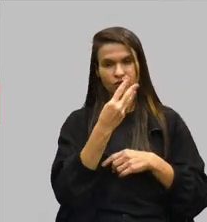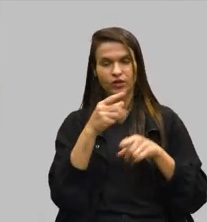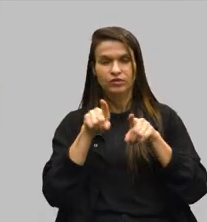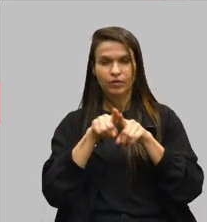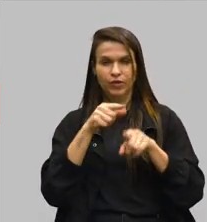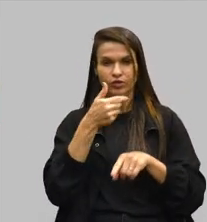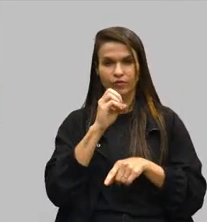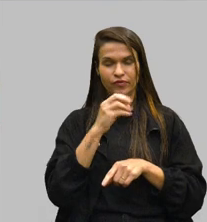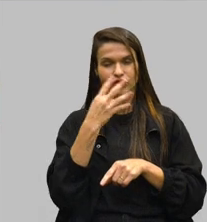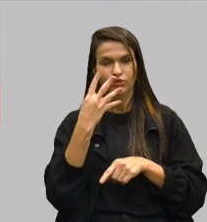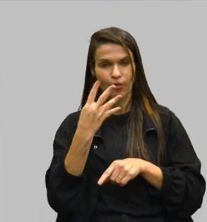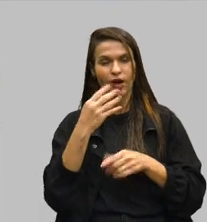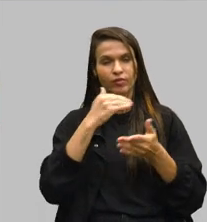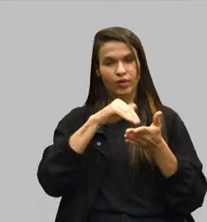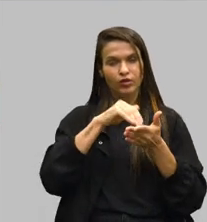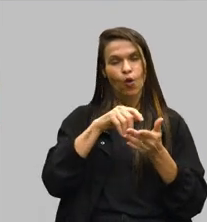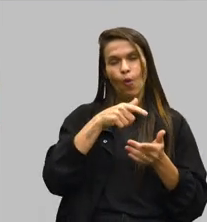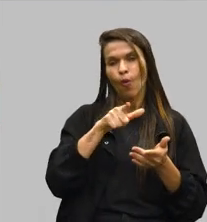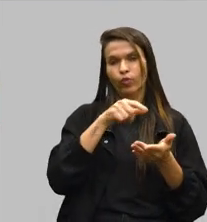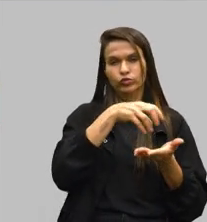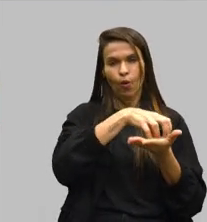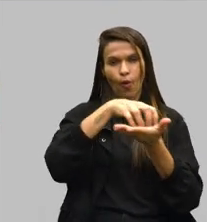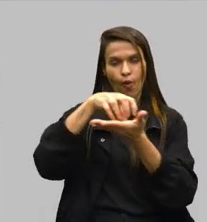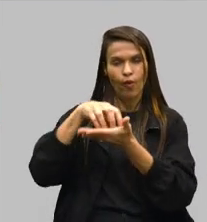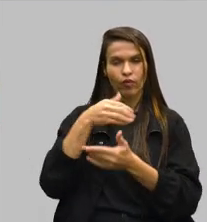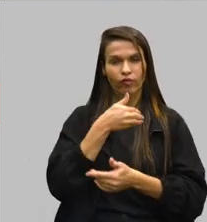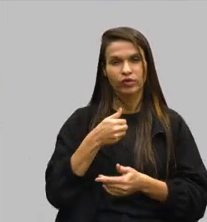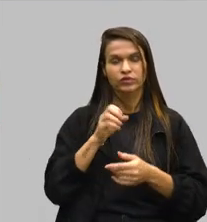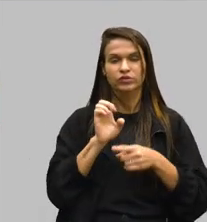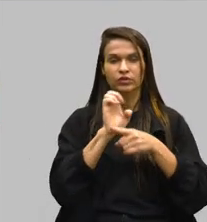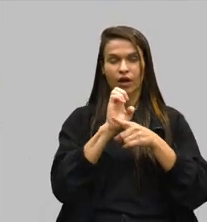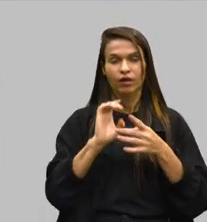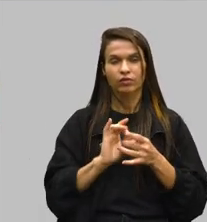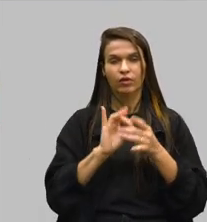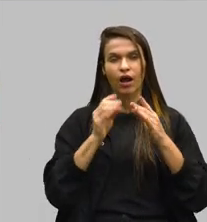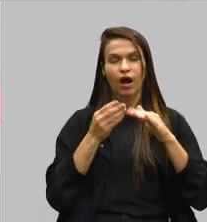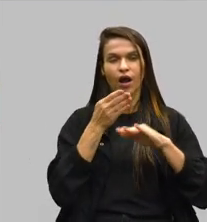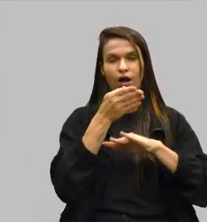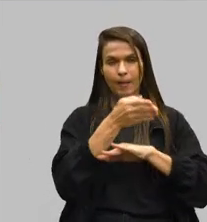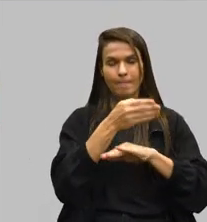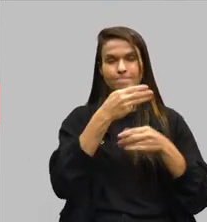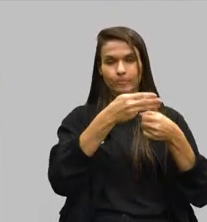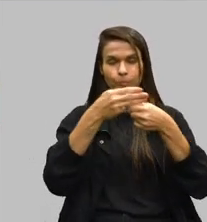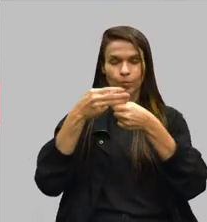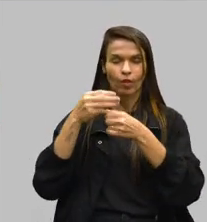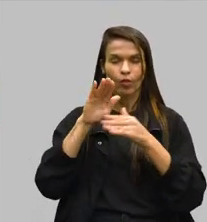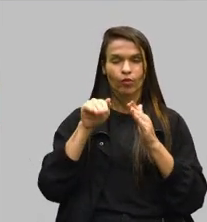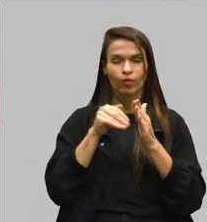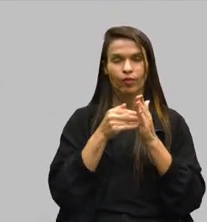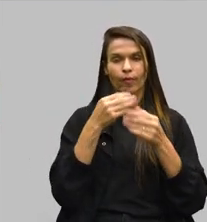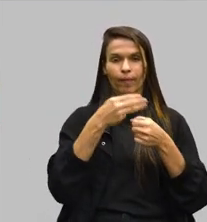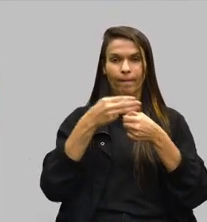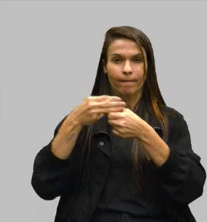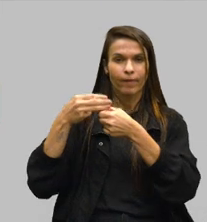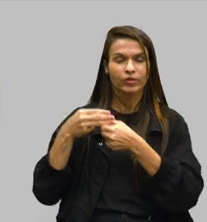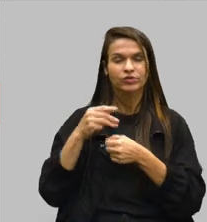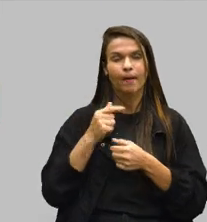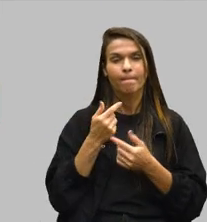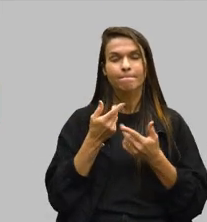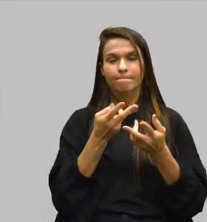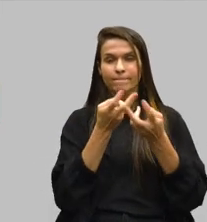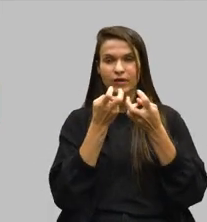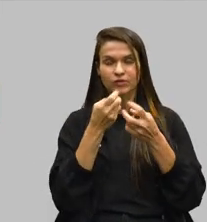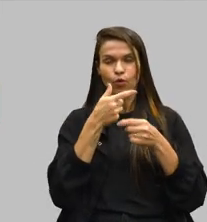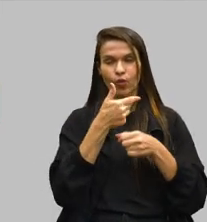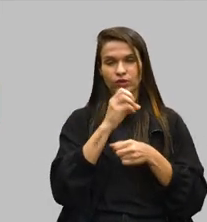pela CEDES e por outros órgãos do governo estadual. A disponibilização de acesso aos municípios, a todos esses municípios, está prevista agora para o ano